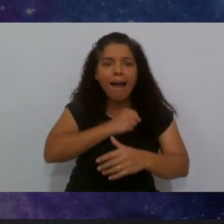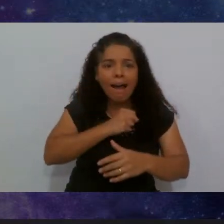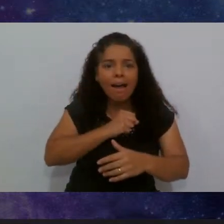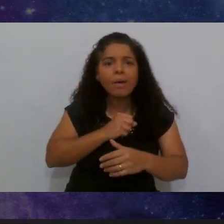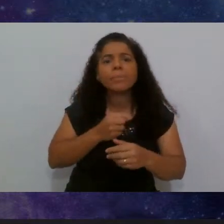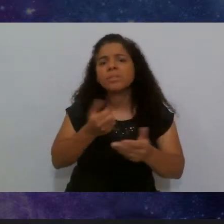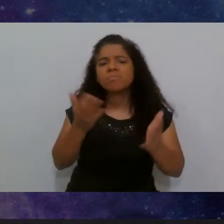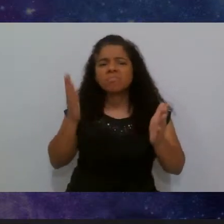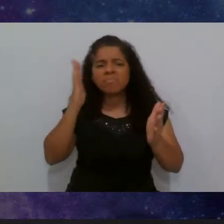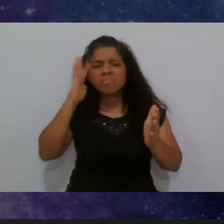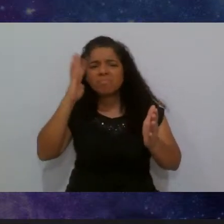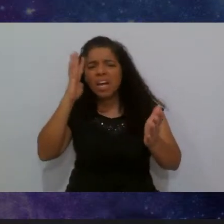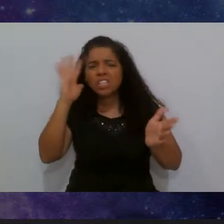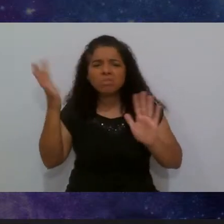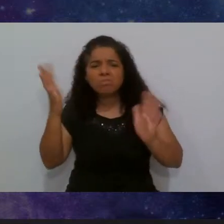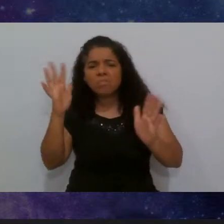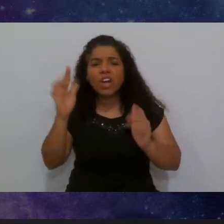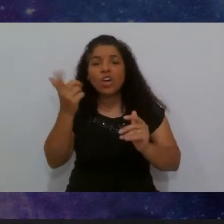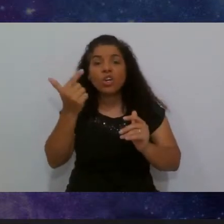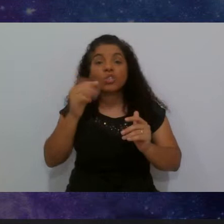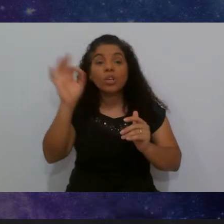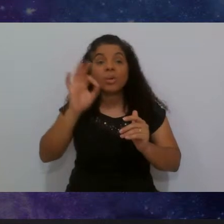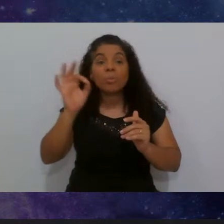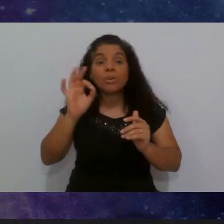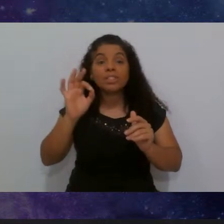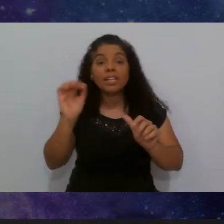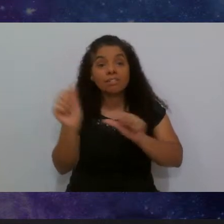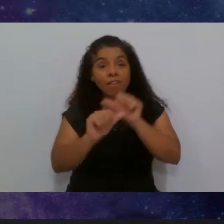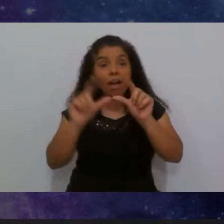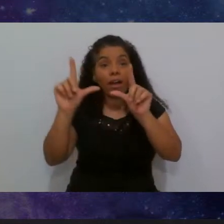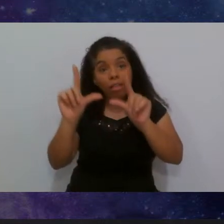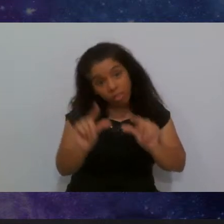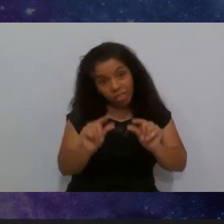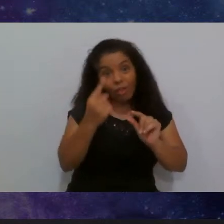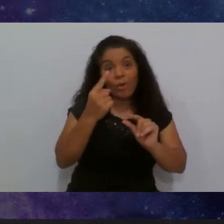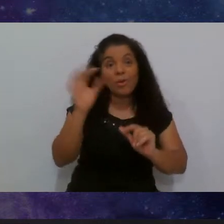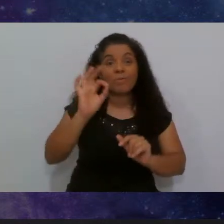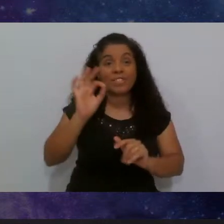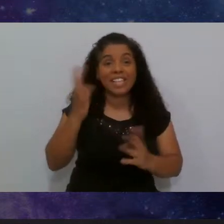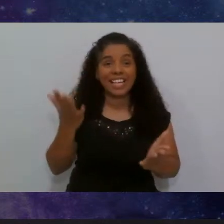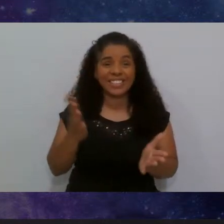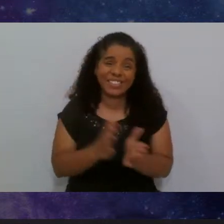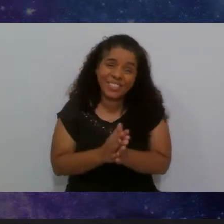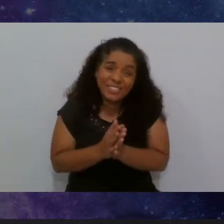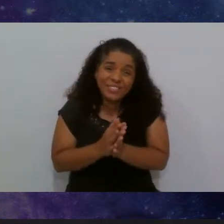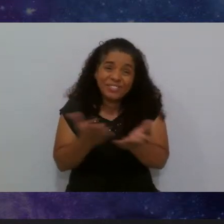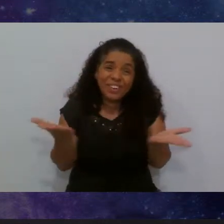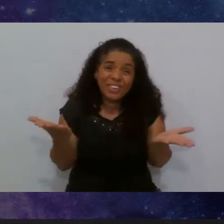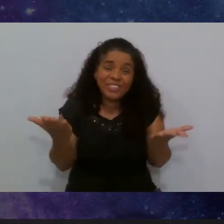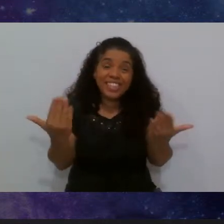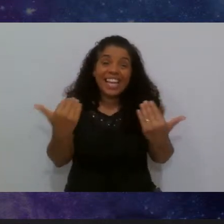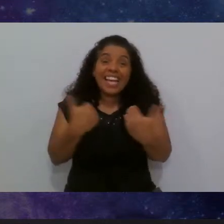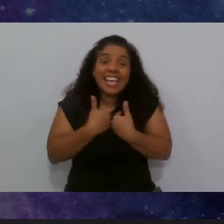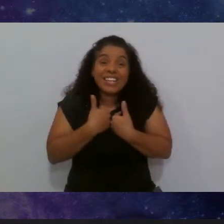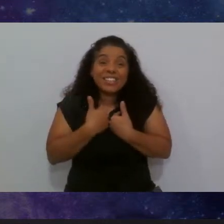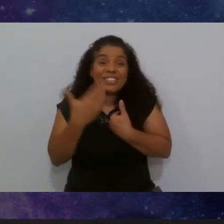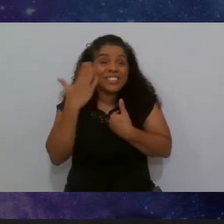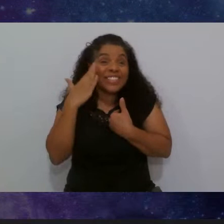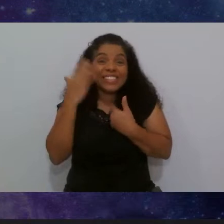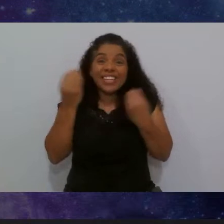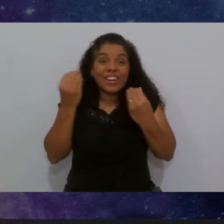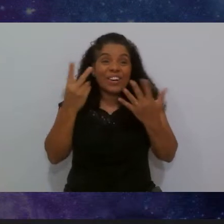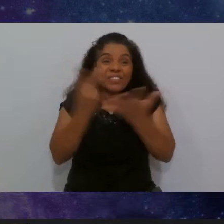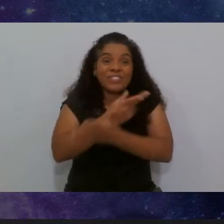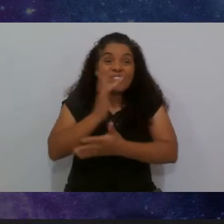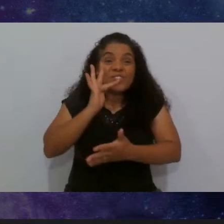quanto tempo os 12% viram 1%. Bem, eu não sou um futurologo, Glauber,